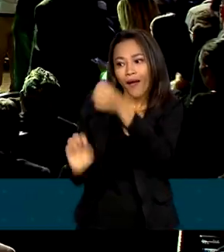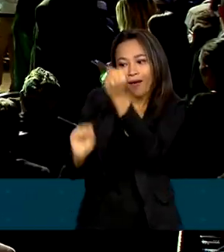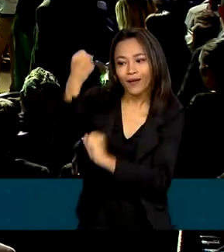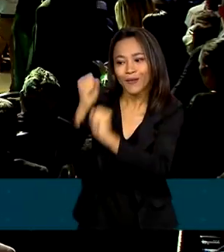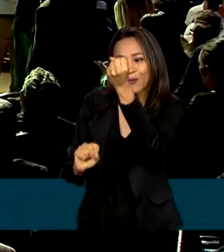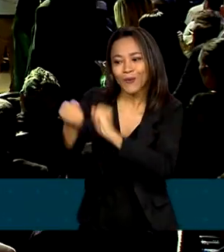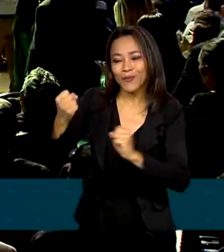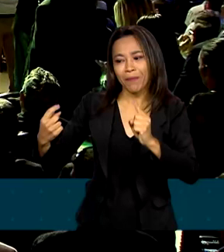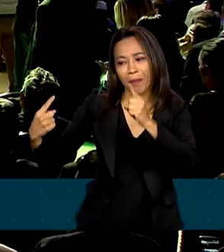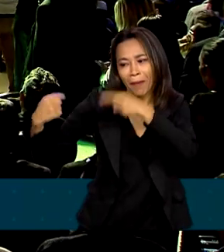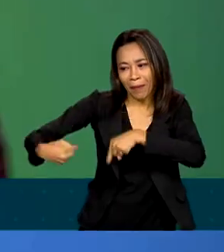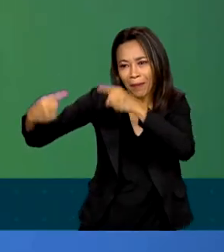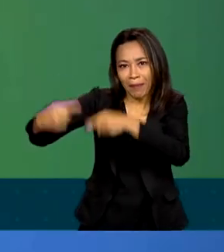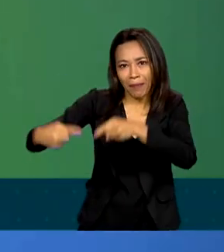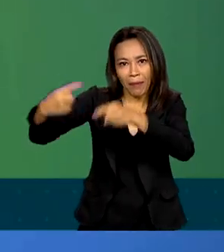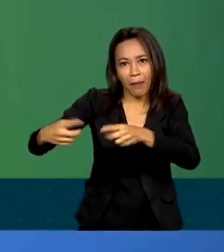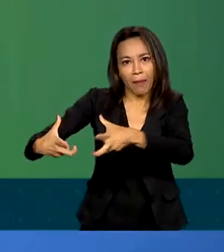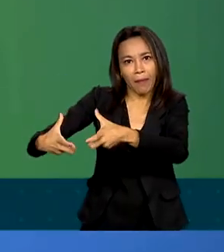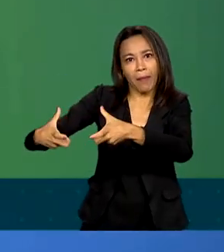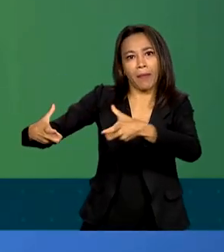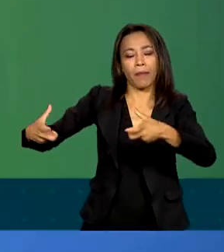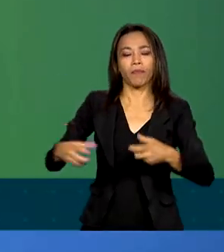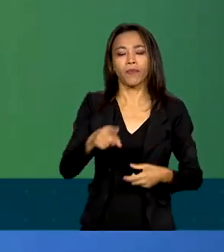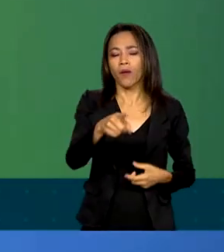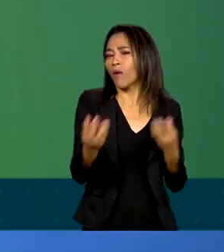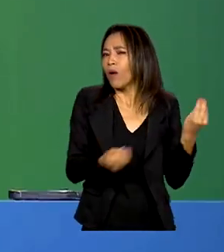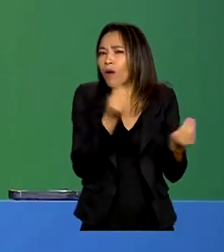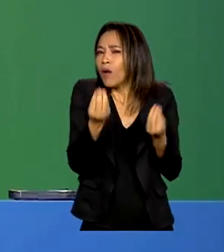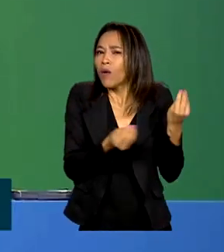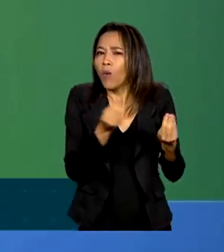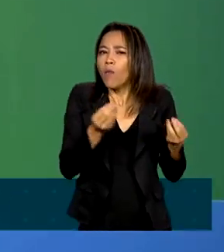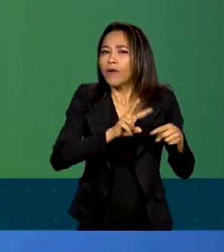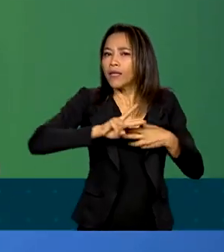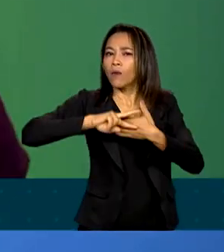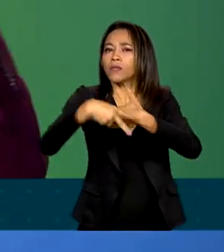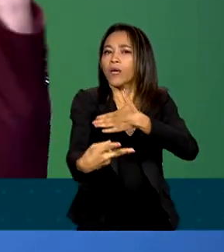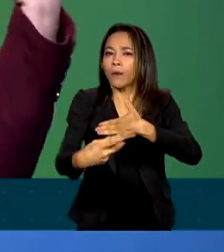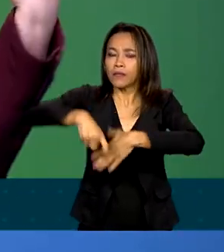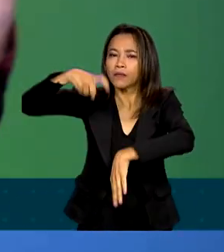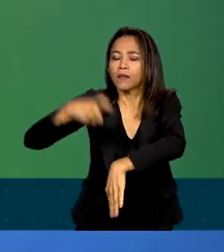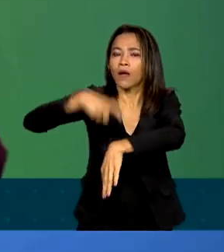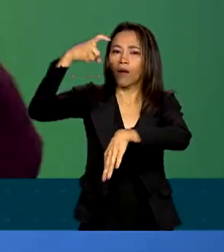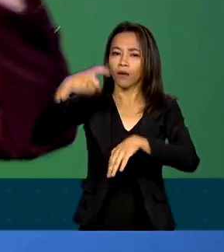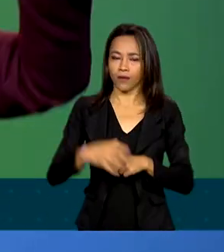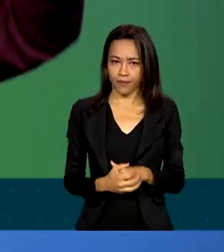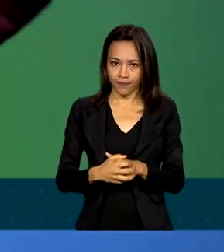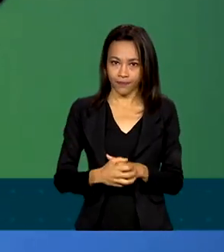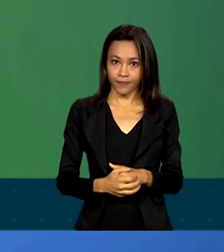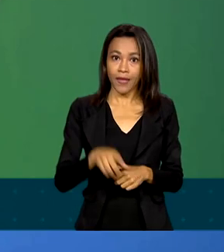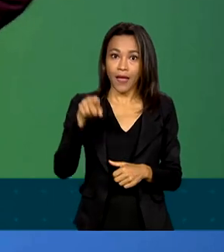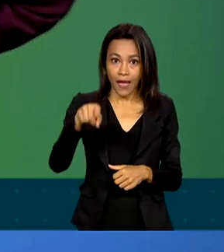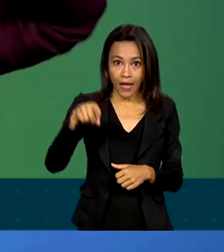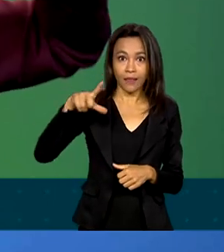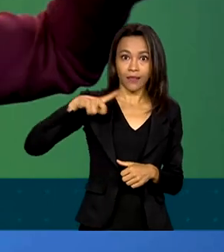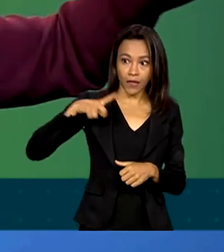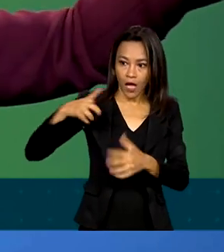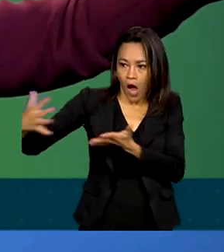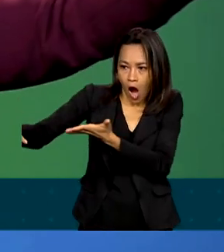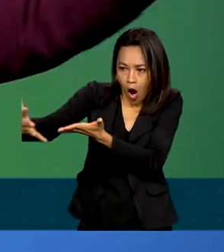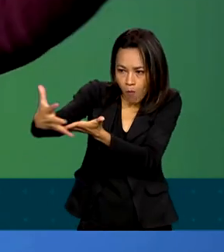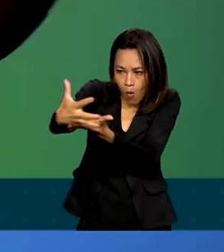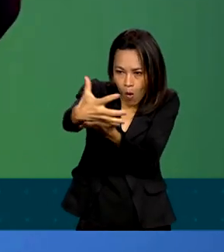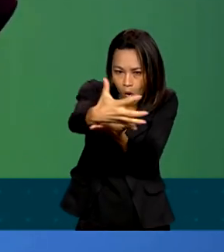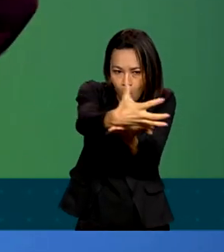mais competitiva. Como é que a reforma vai ter feito imediato? É que, embora ela mantenha a arrecadação